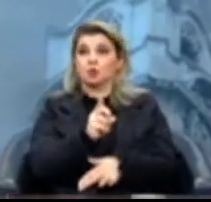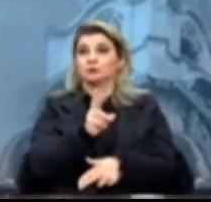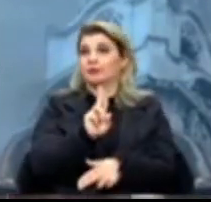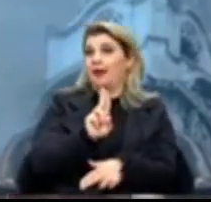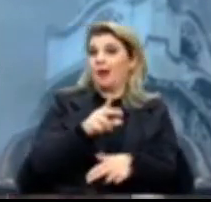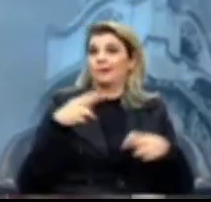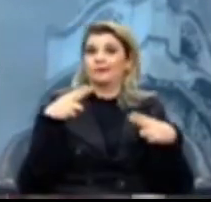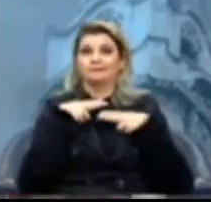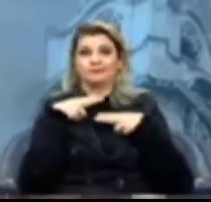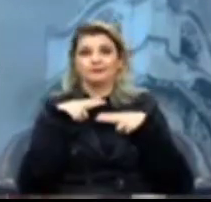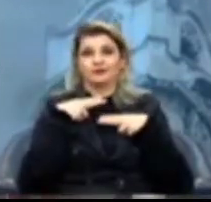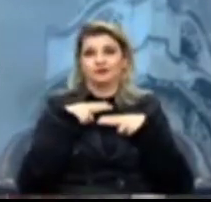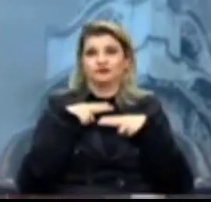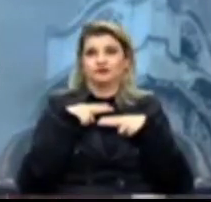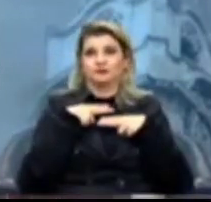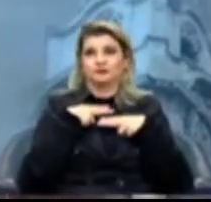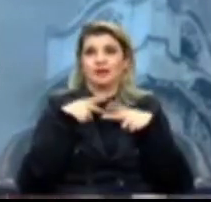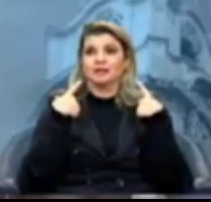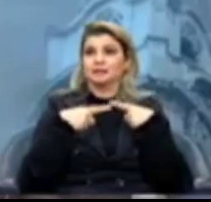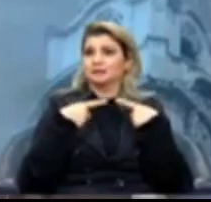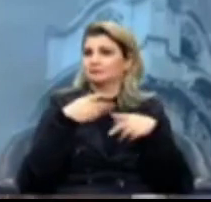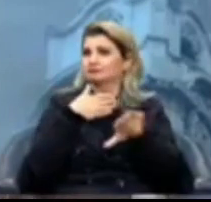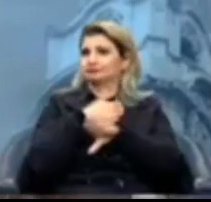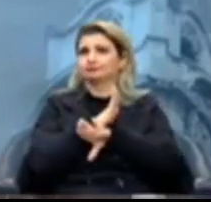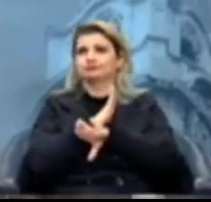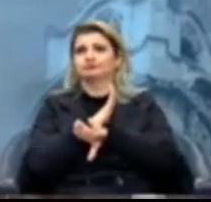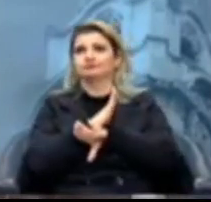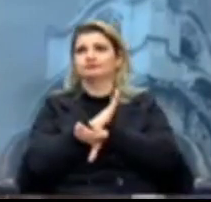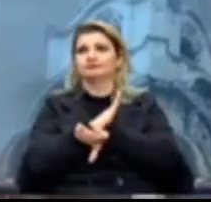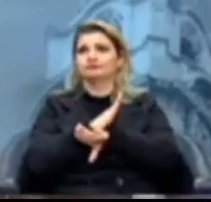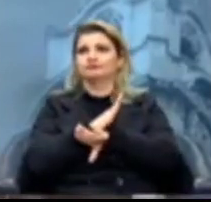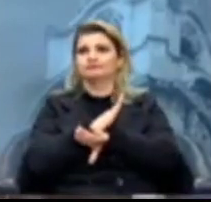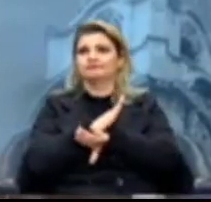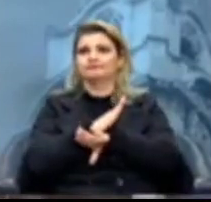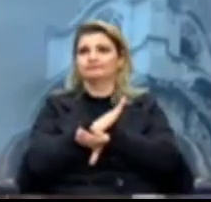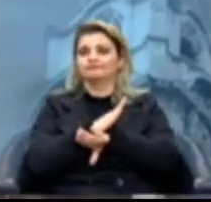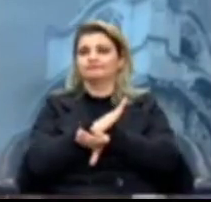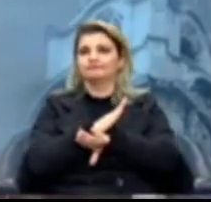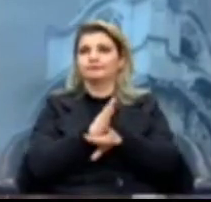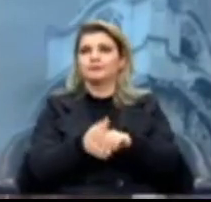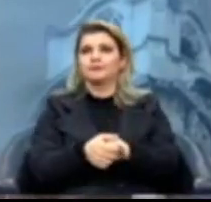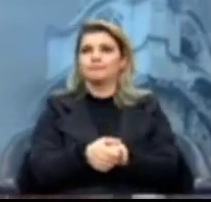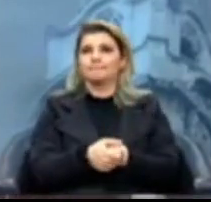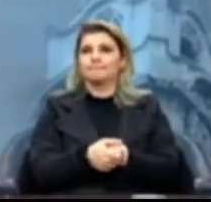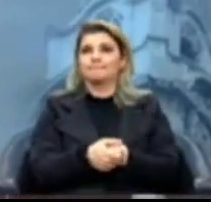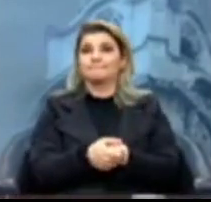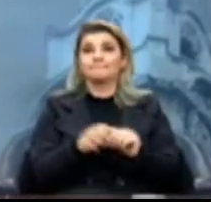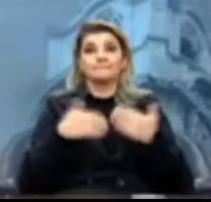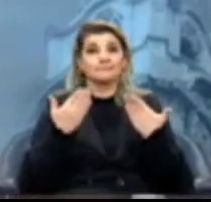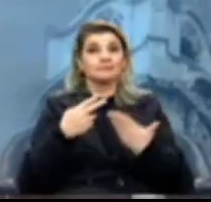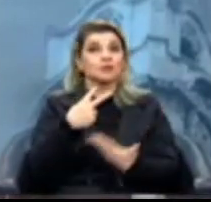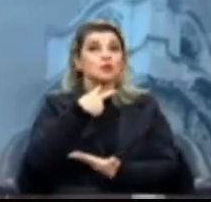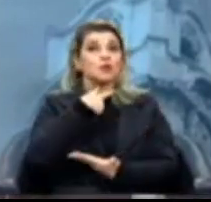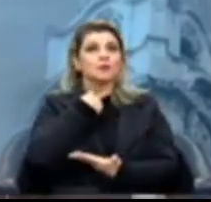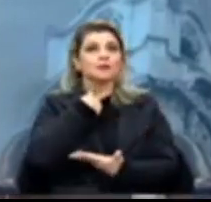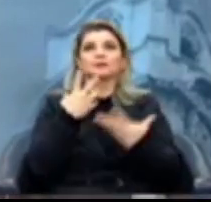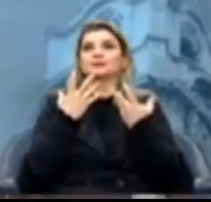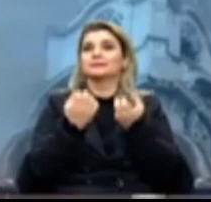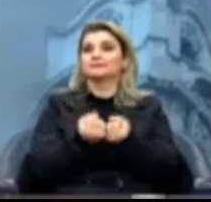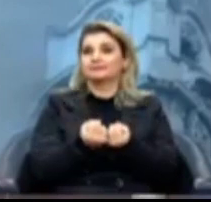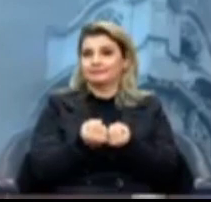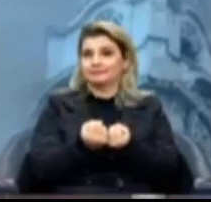Esse debate passou à margem. Sejamos honestos, então nós não podemos admitir